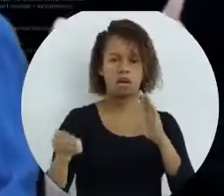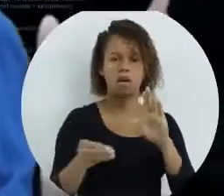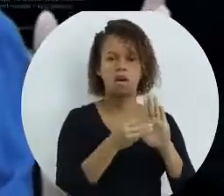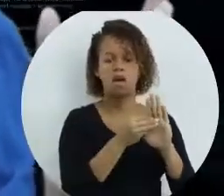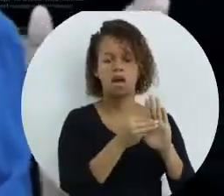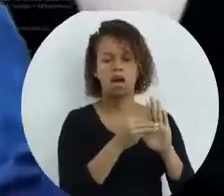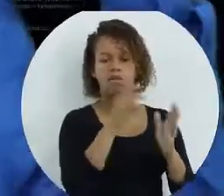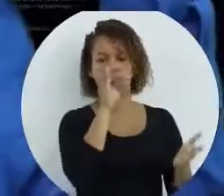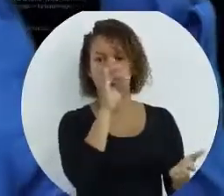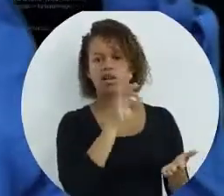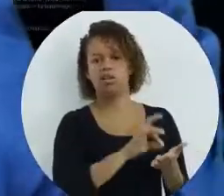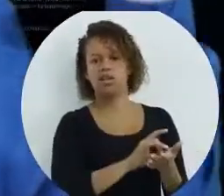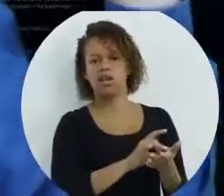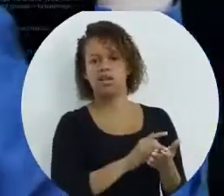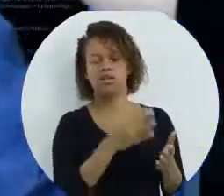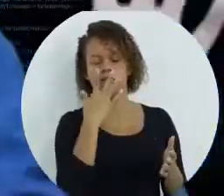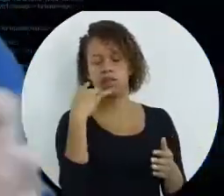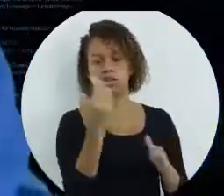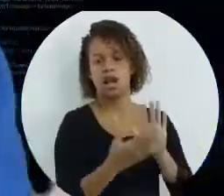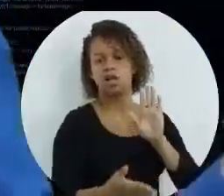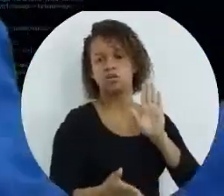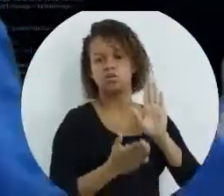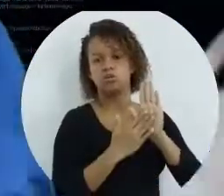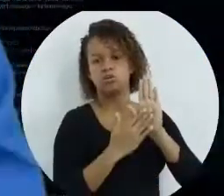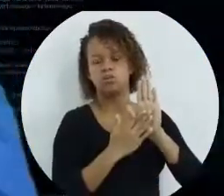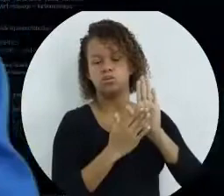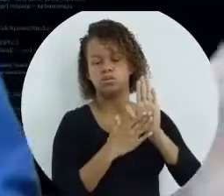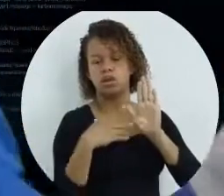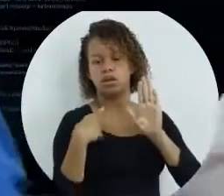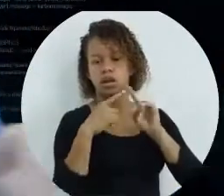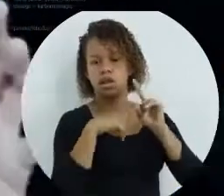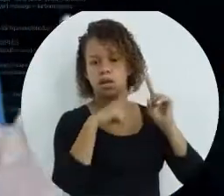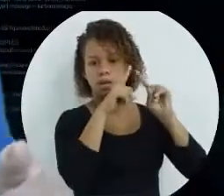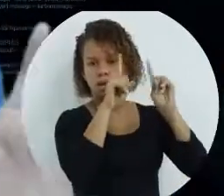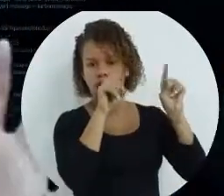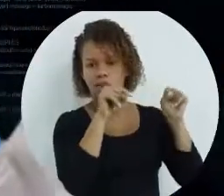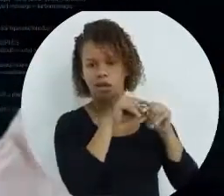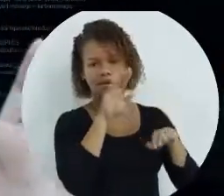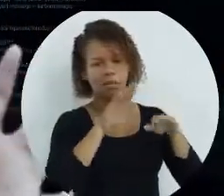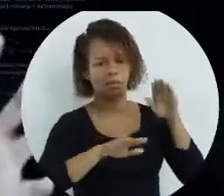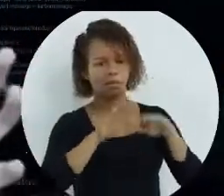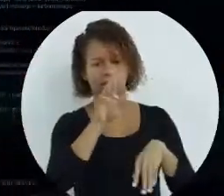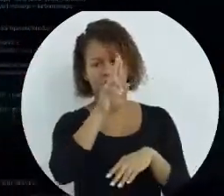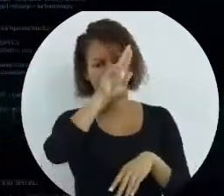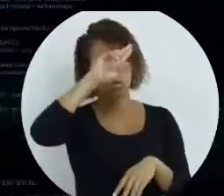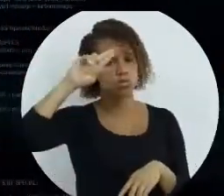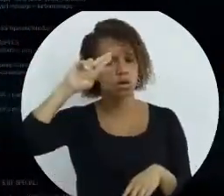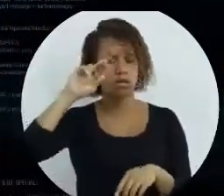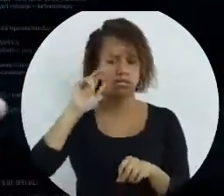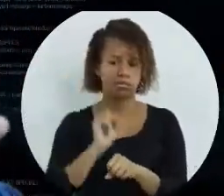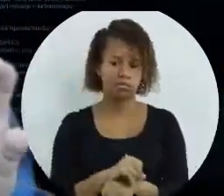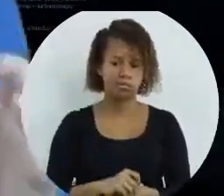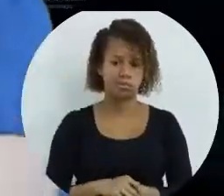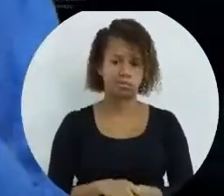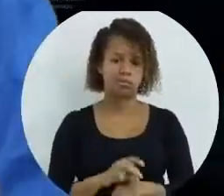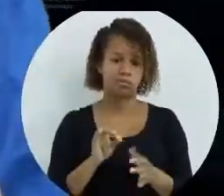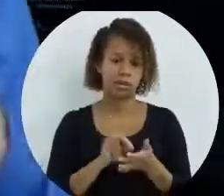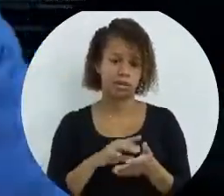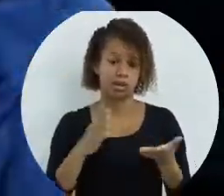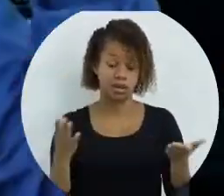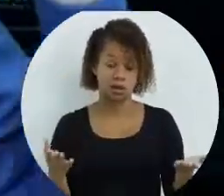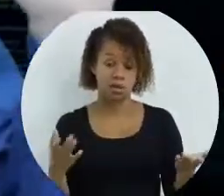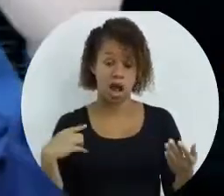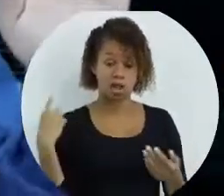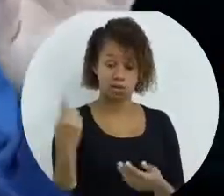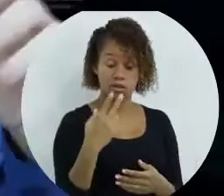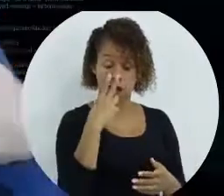antes. Ou seja, gente já assumia que ia ter um quadrado independente do que o usuário colocasse. Certo? Então,